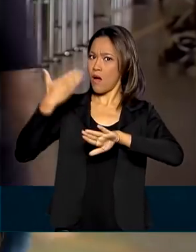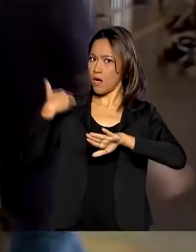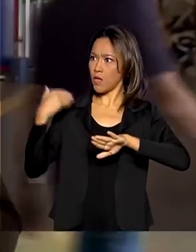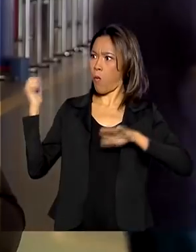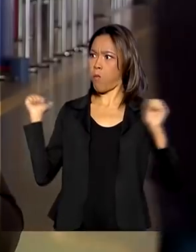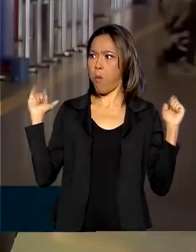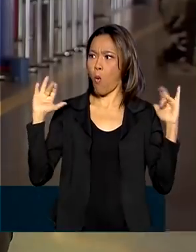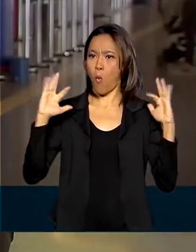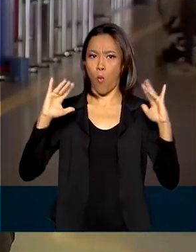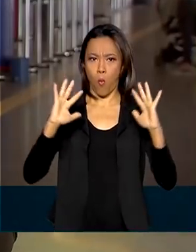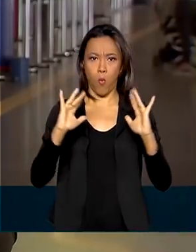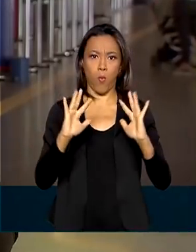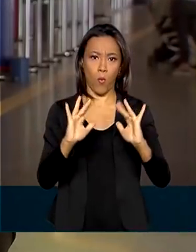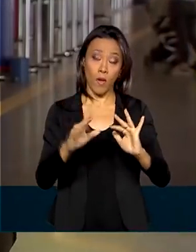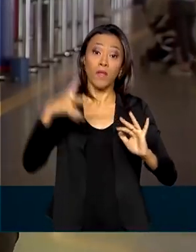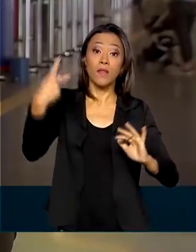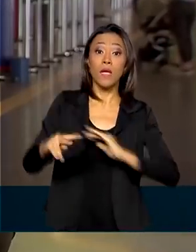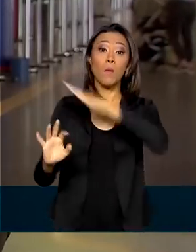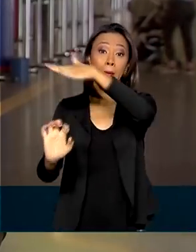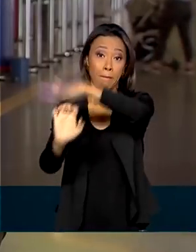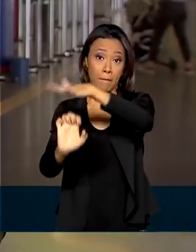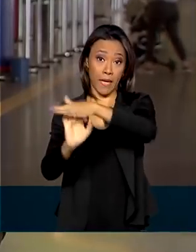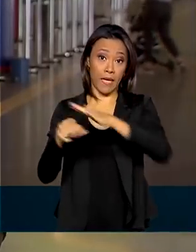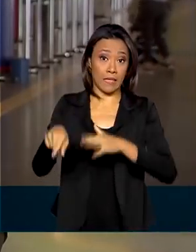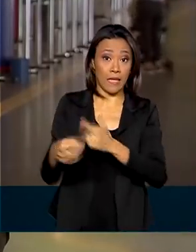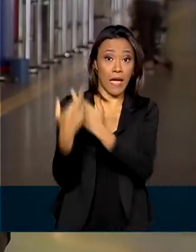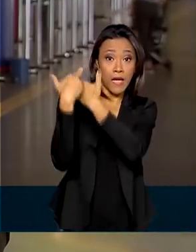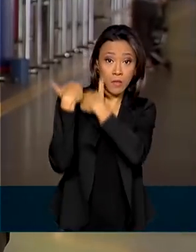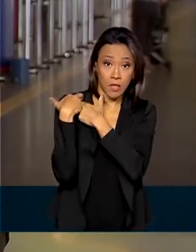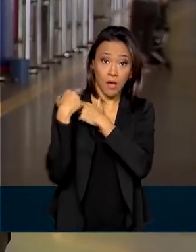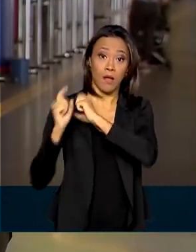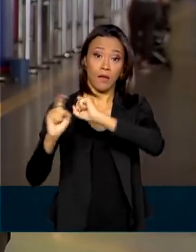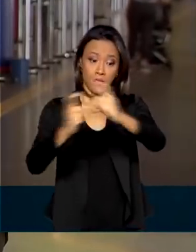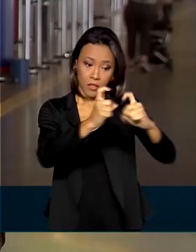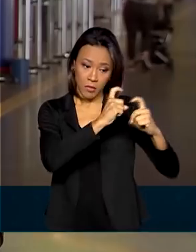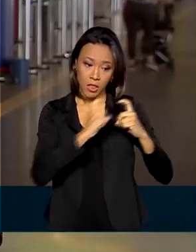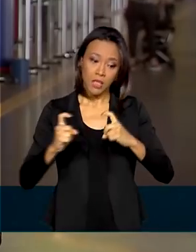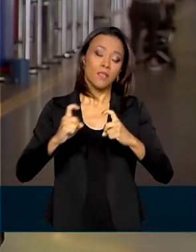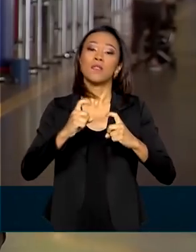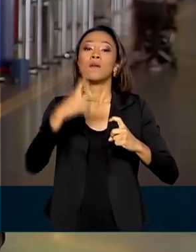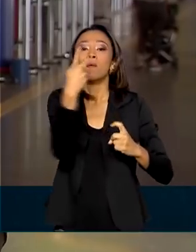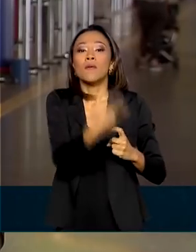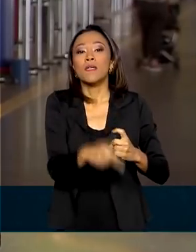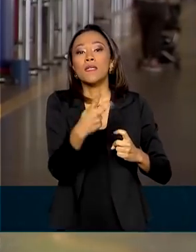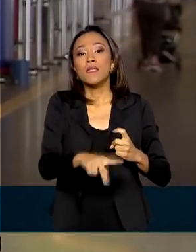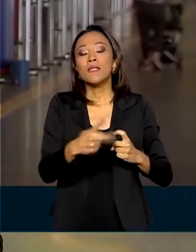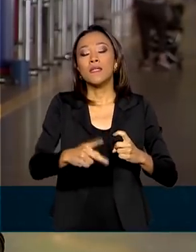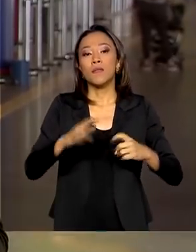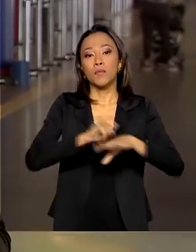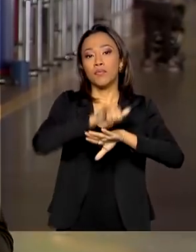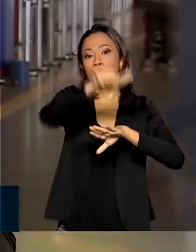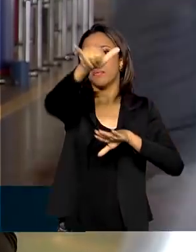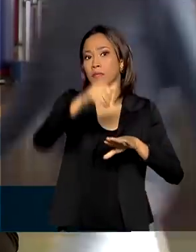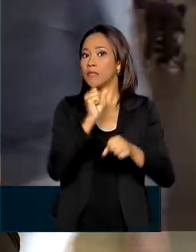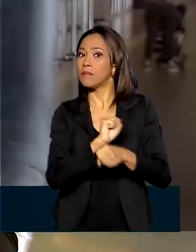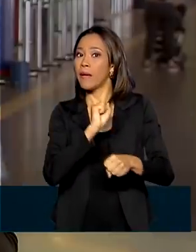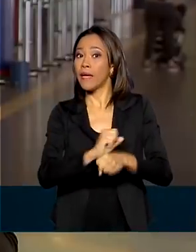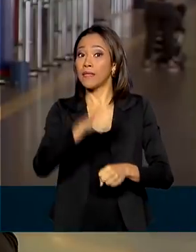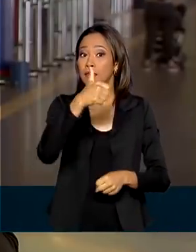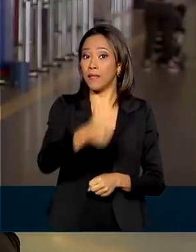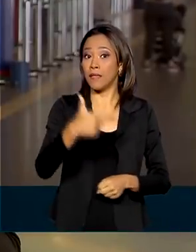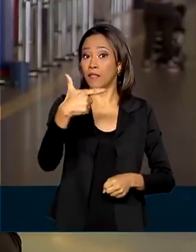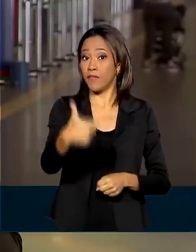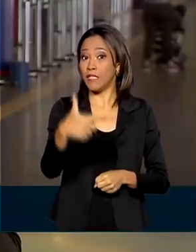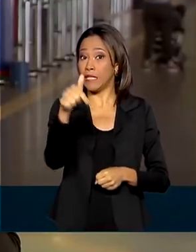Segundo a Inframérica, que é a empresa concessionária responsável pelo aeroporto de Brasília, são esperados 127 mil passageiros nesse